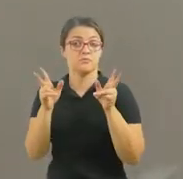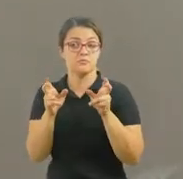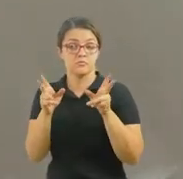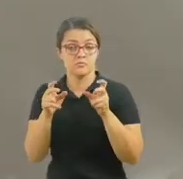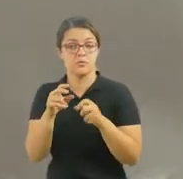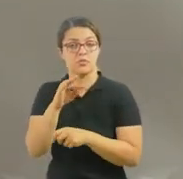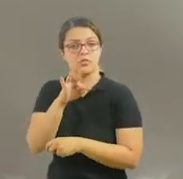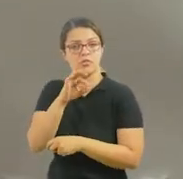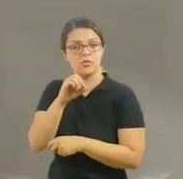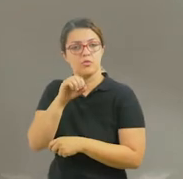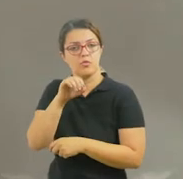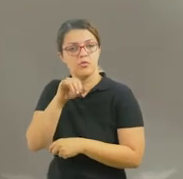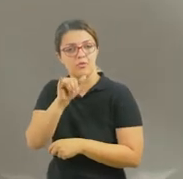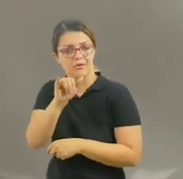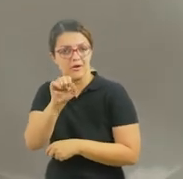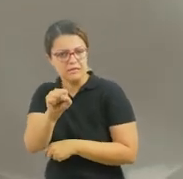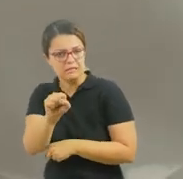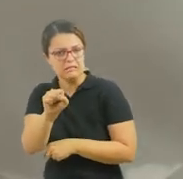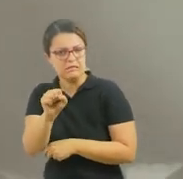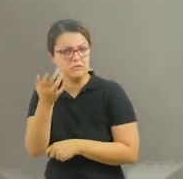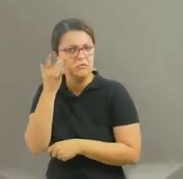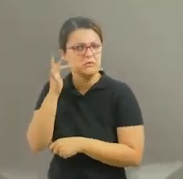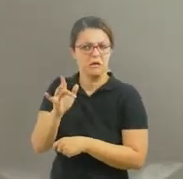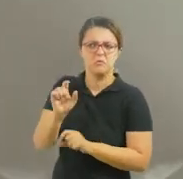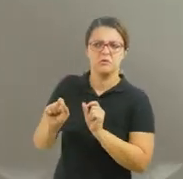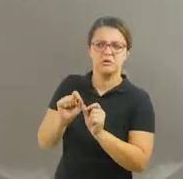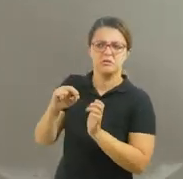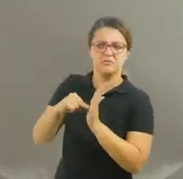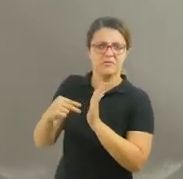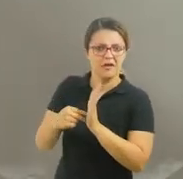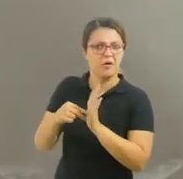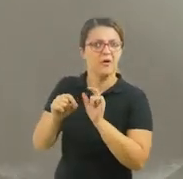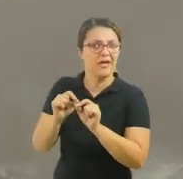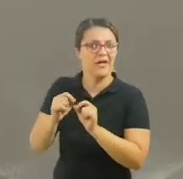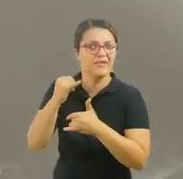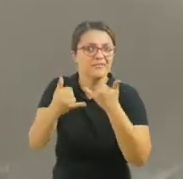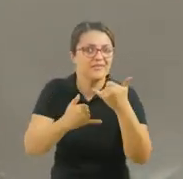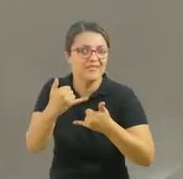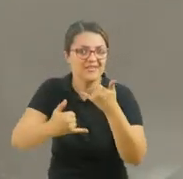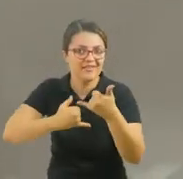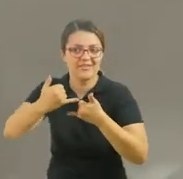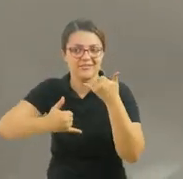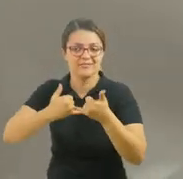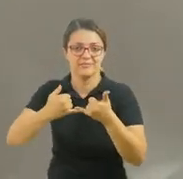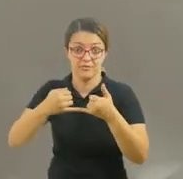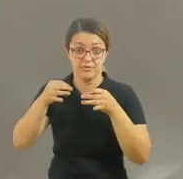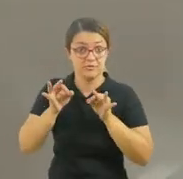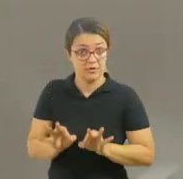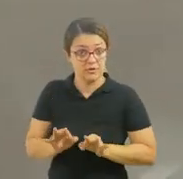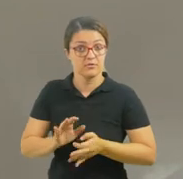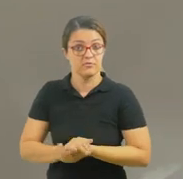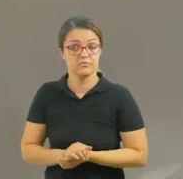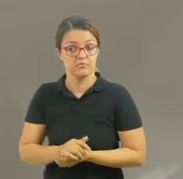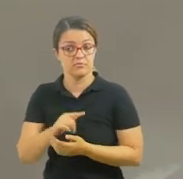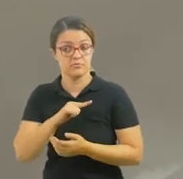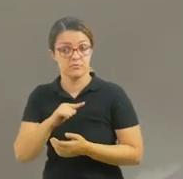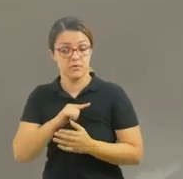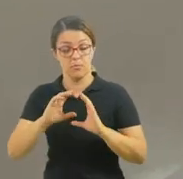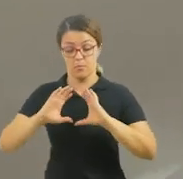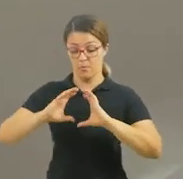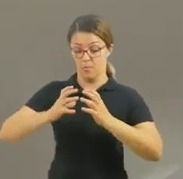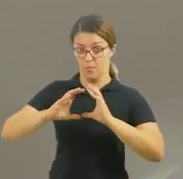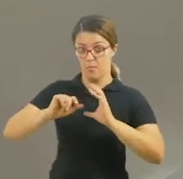irá trabalhar com os Toys. Para quem não sabe o que é Toys, são os brinquedos,